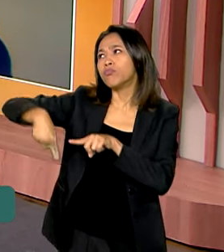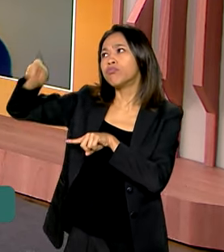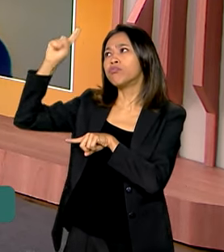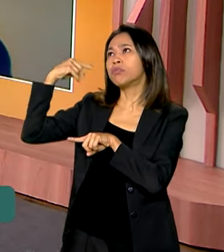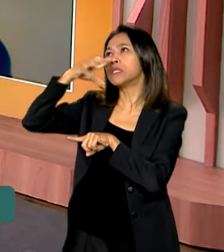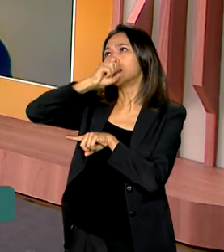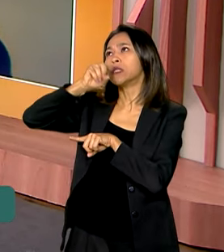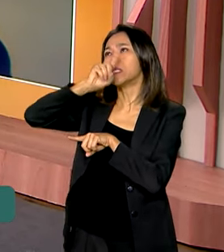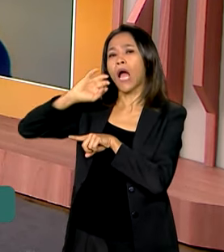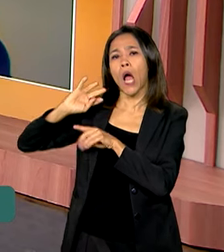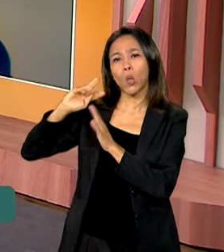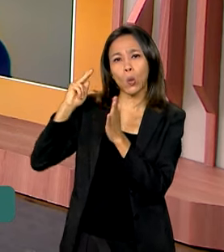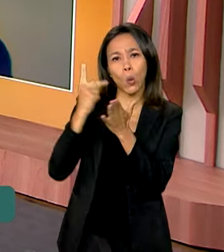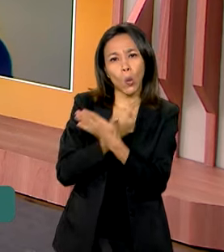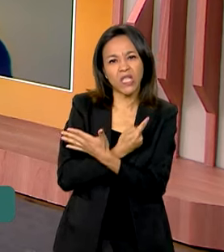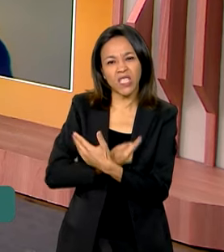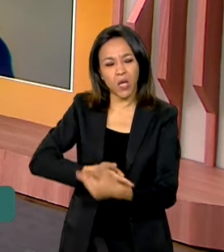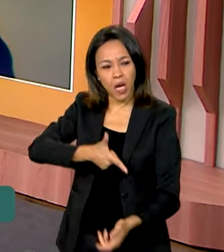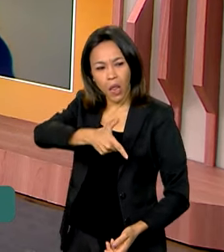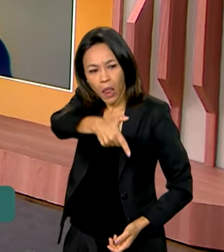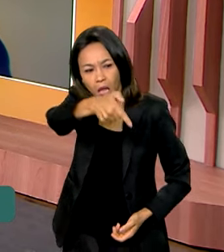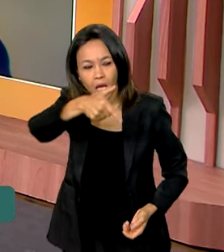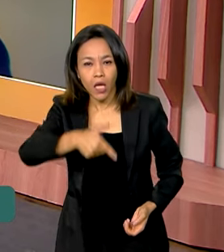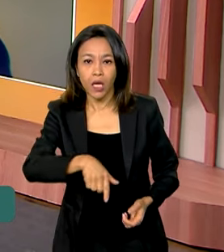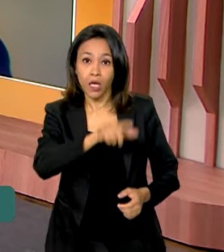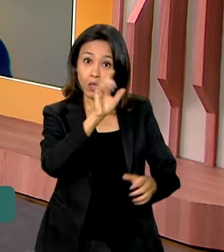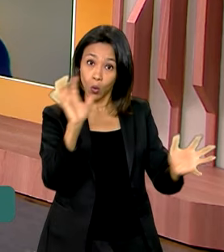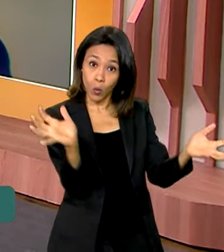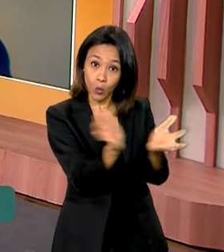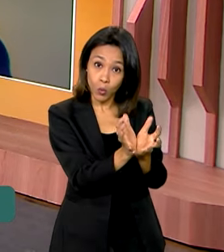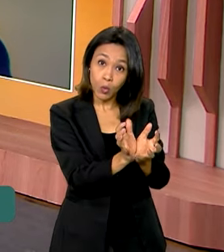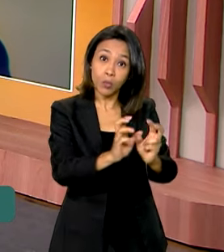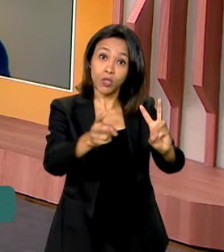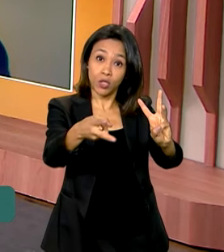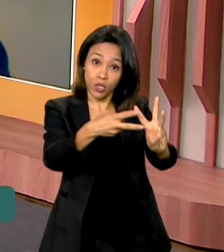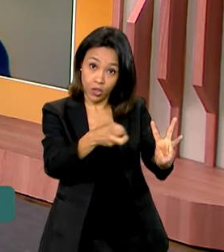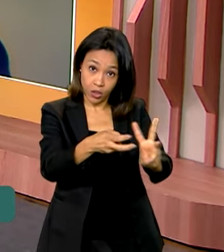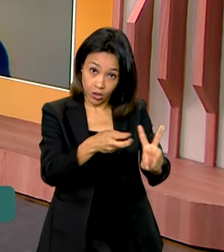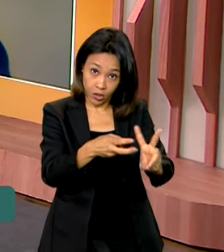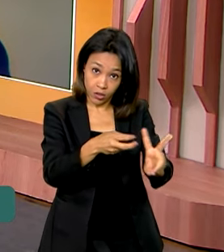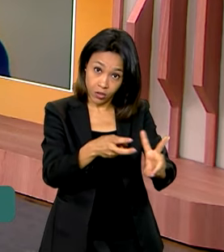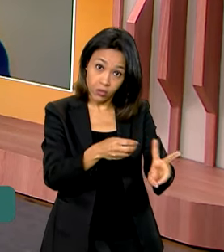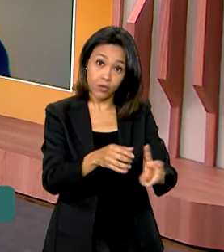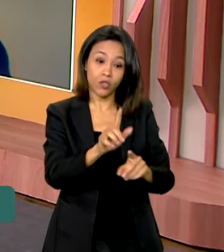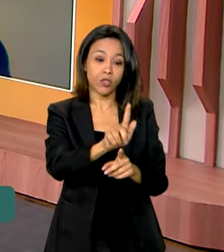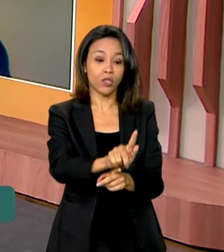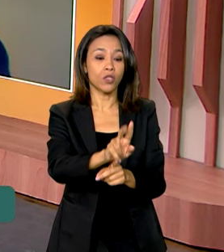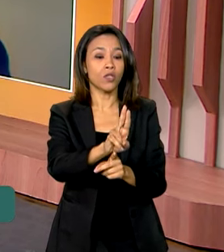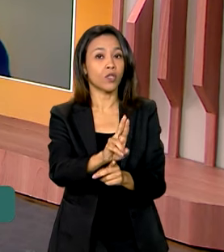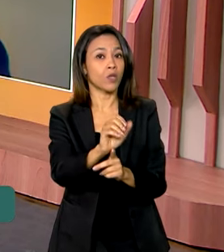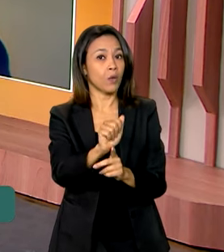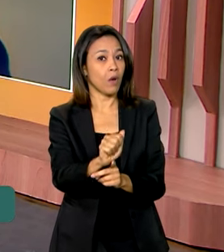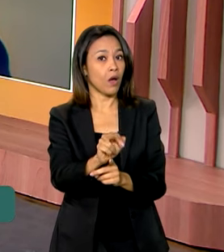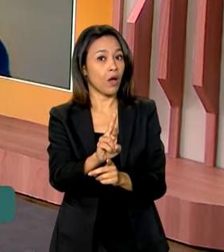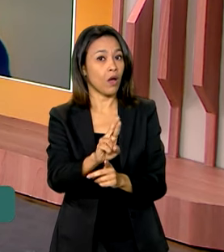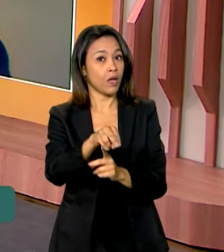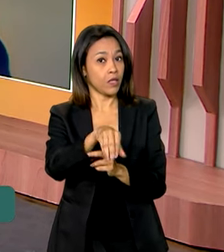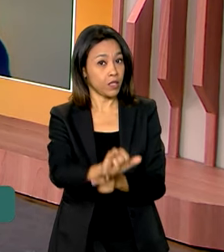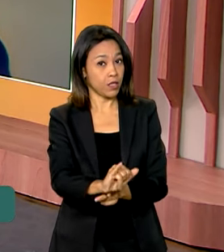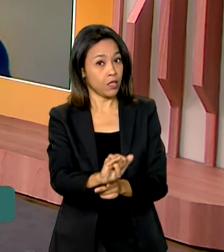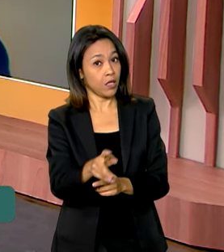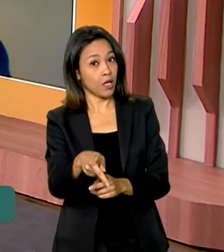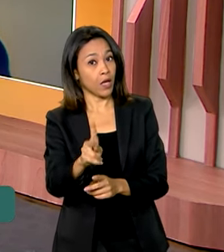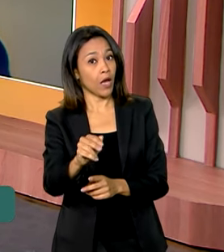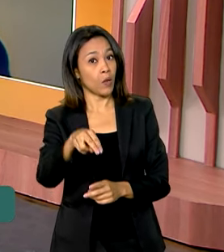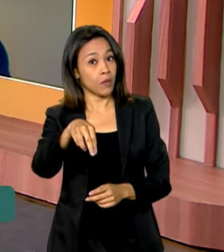aí ataques contra indígenas Guarani e Caioá em Mato Grosso do Sul e, na semana passada, contra